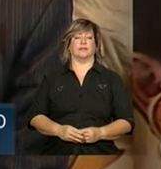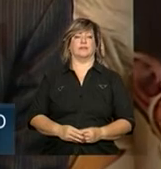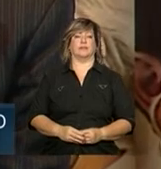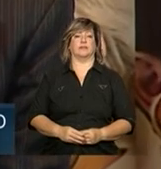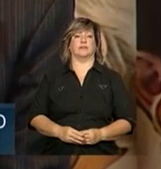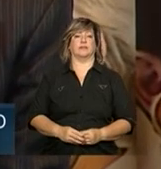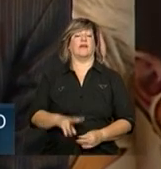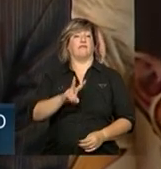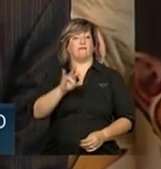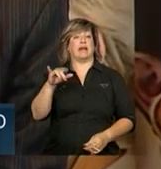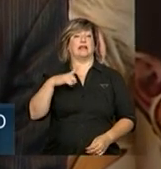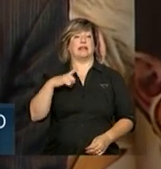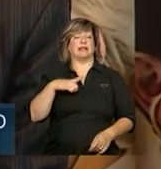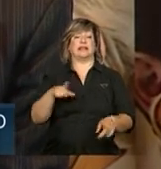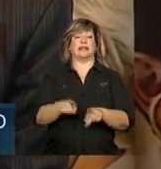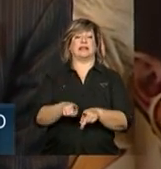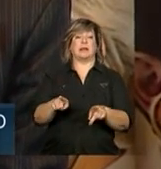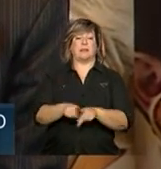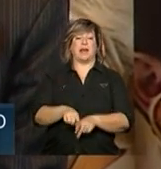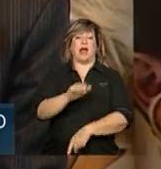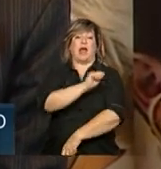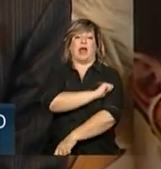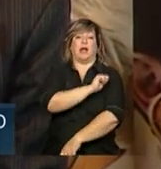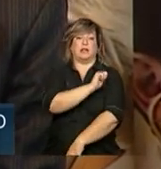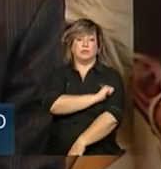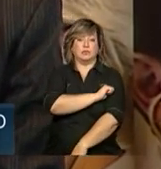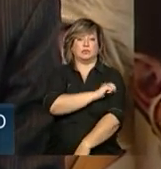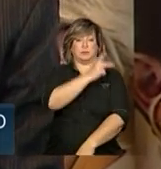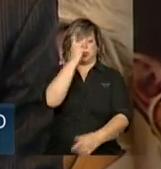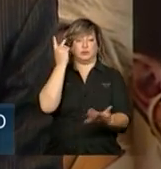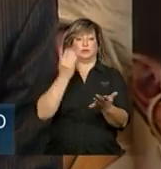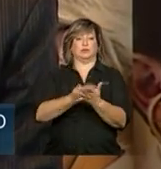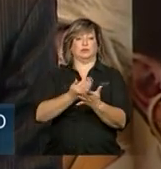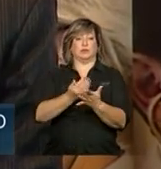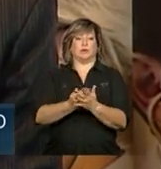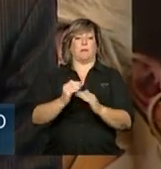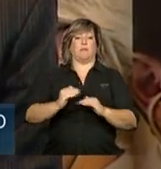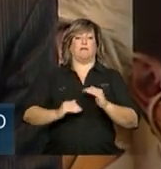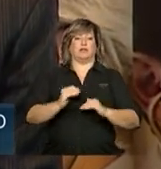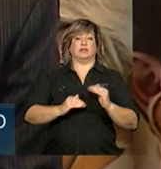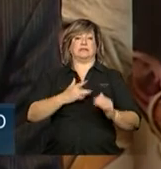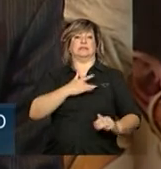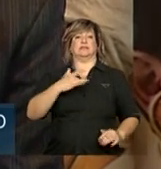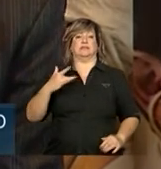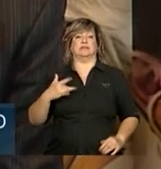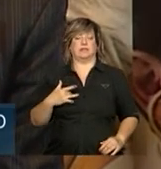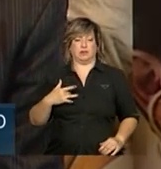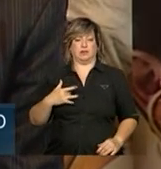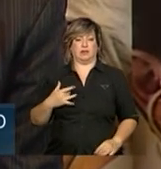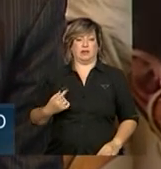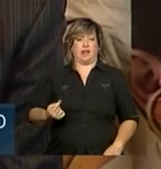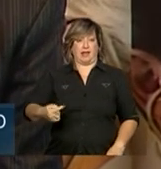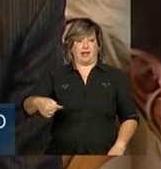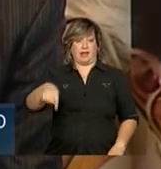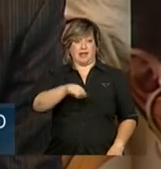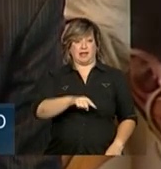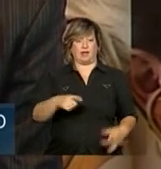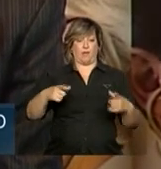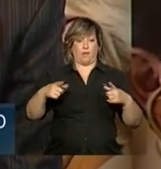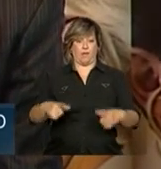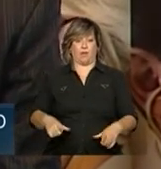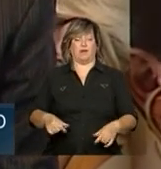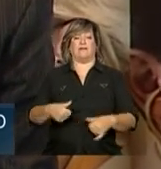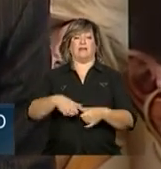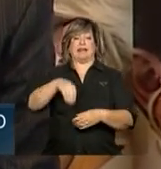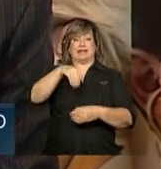vai ter também os alunos, os estudantes das profissões de saúde aqui, esse local fica